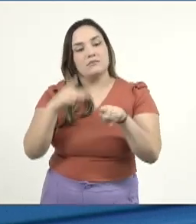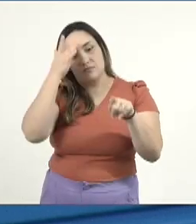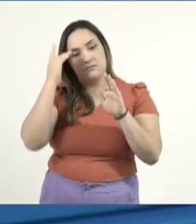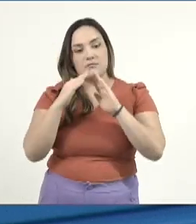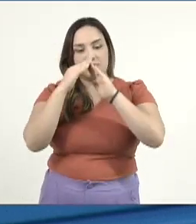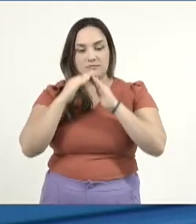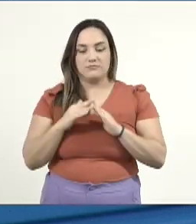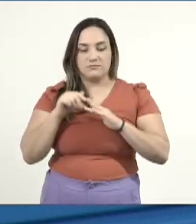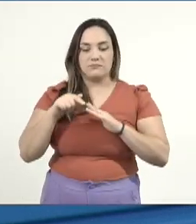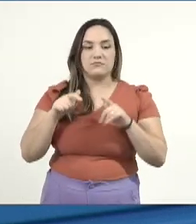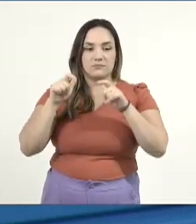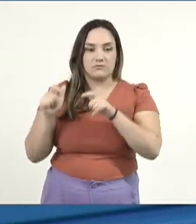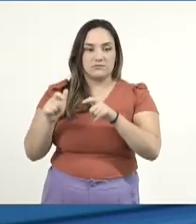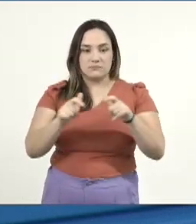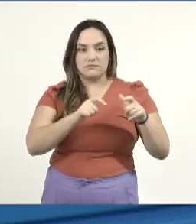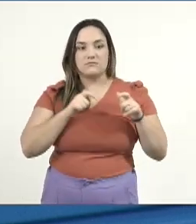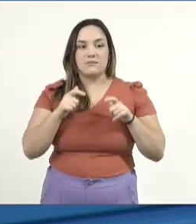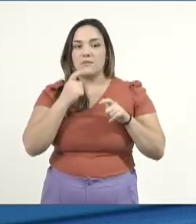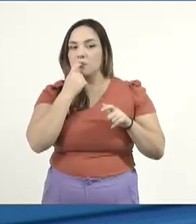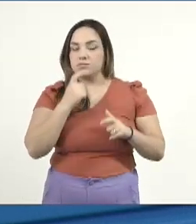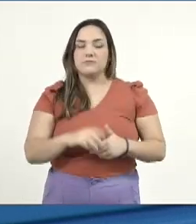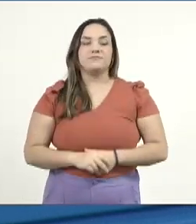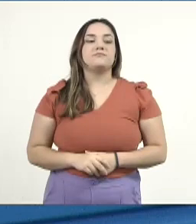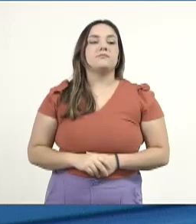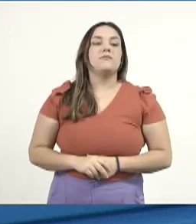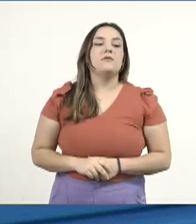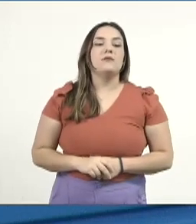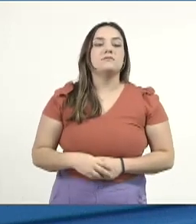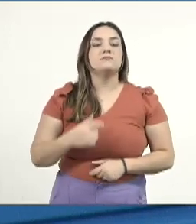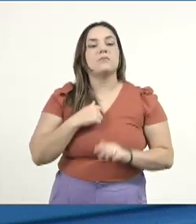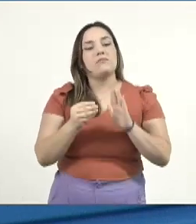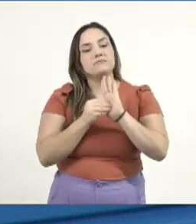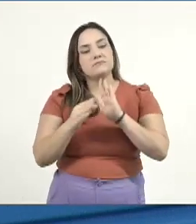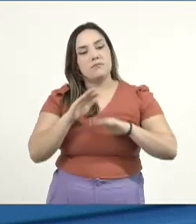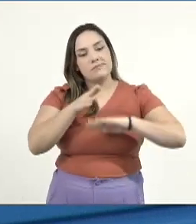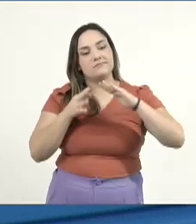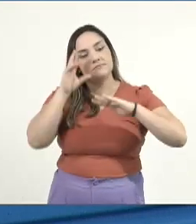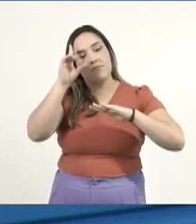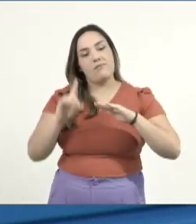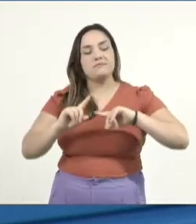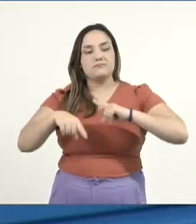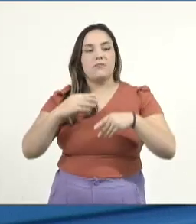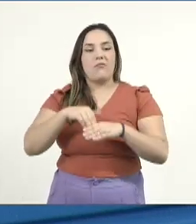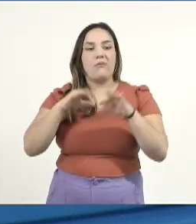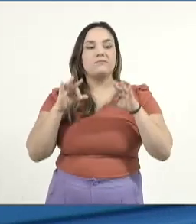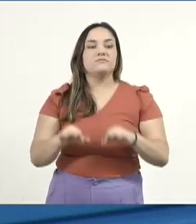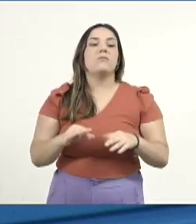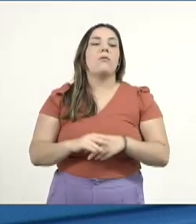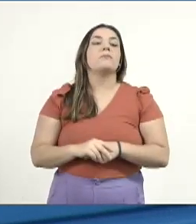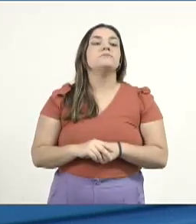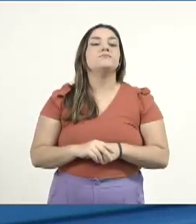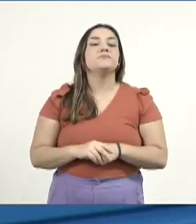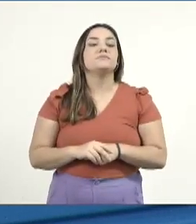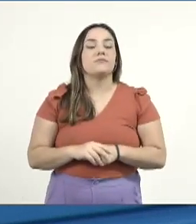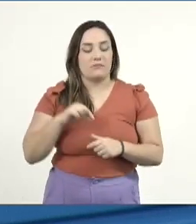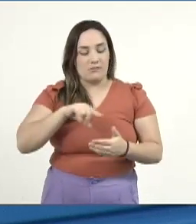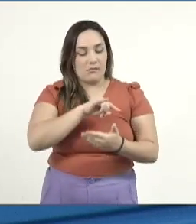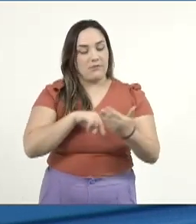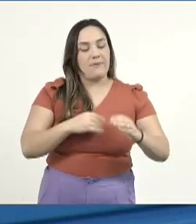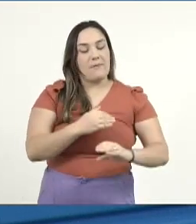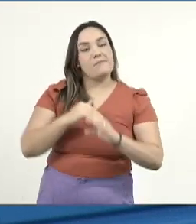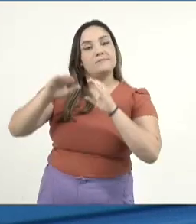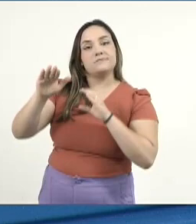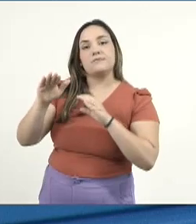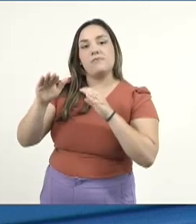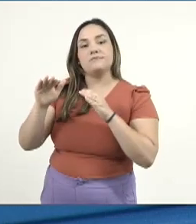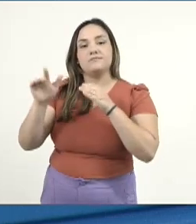locais. Indico à mesa, diretor, ouvido colhendo o plenário, para que sejam encaminhados expedientes de poder legislativo